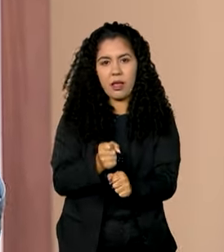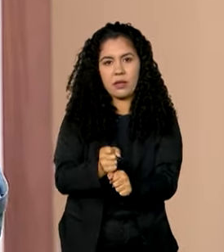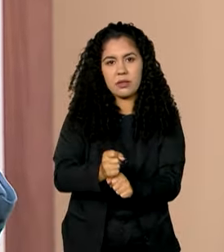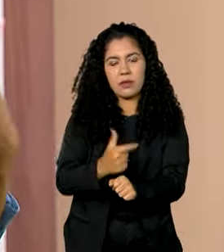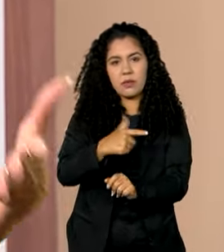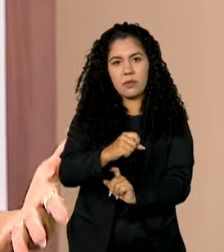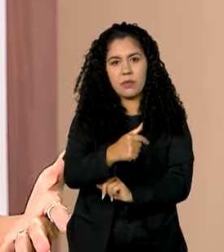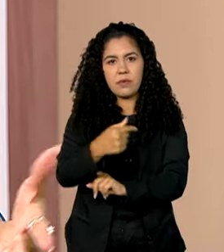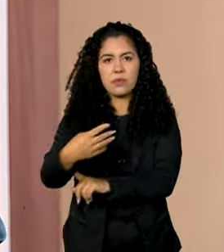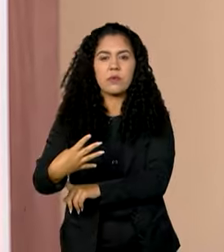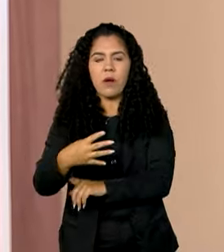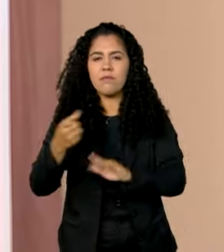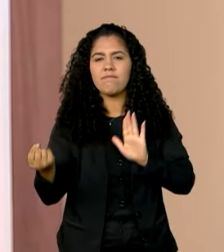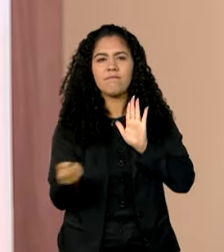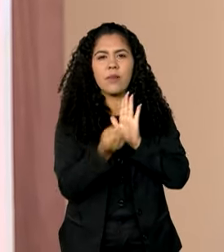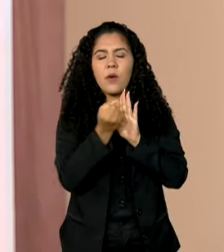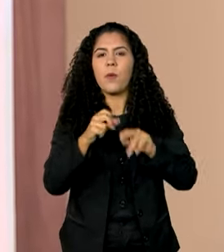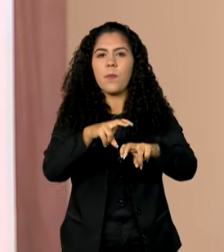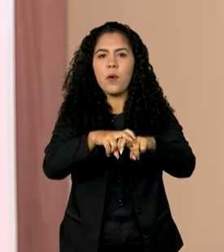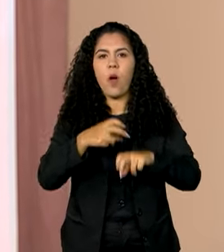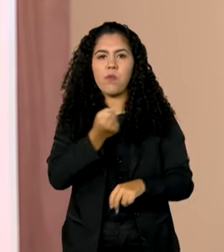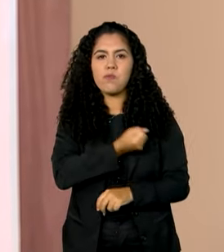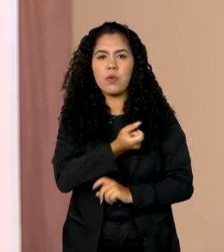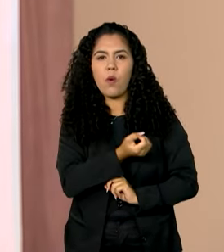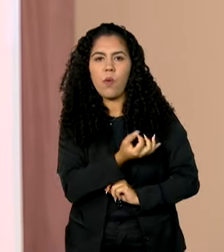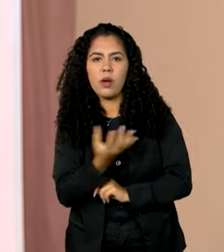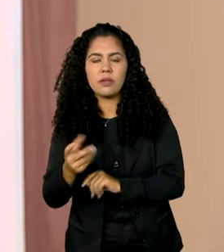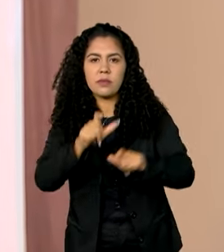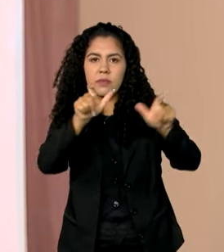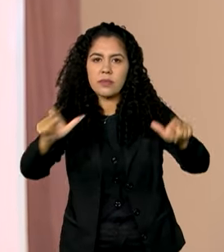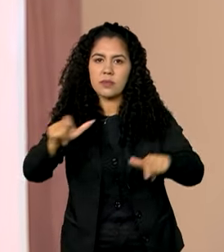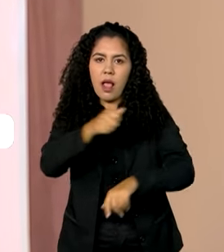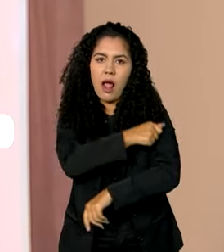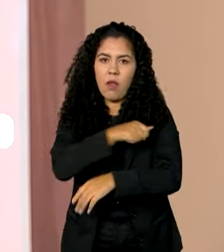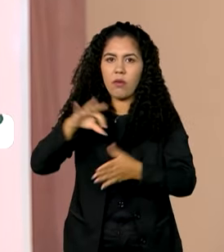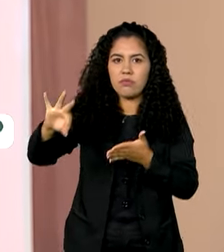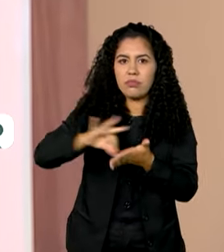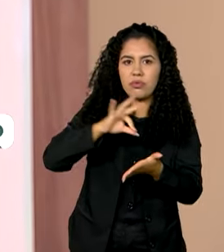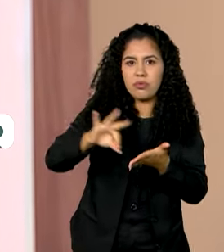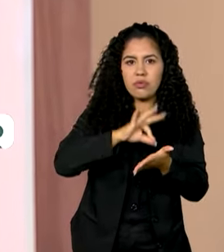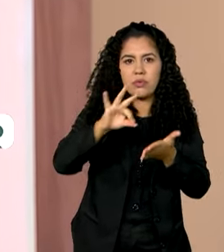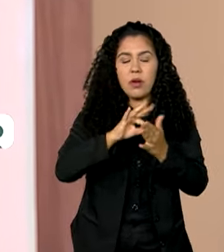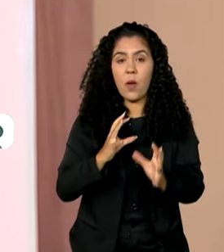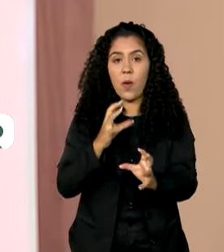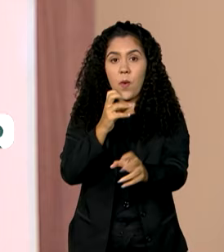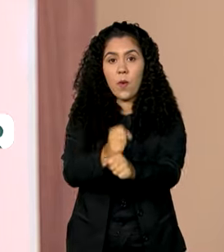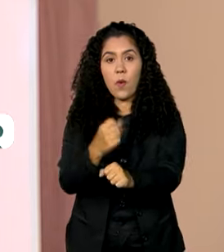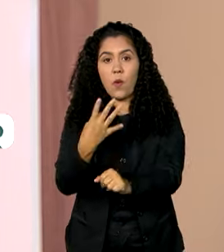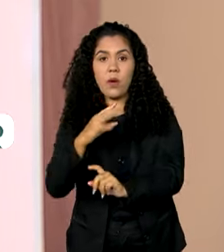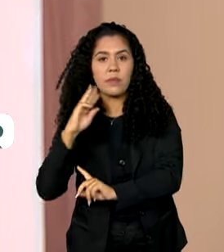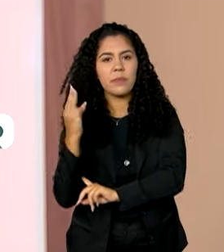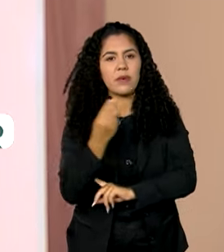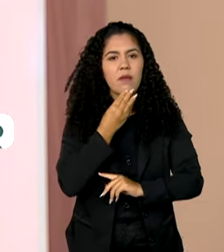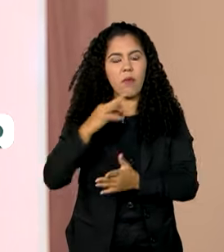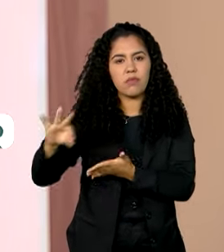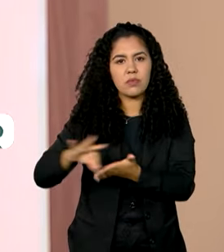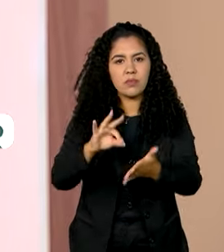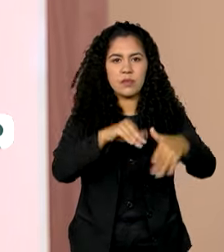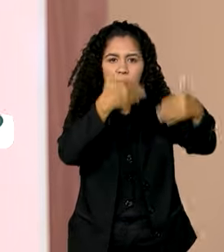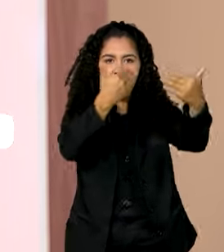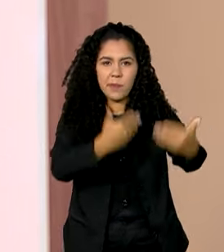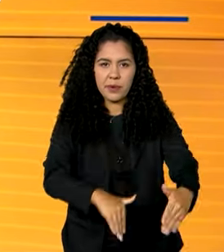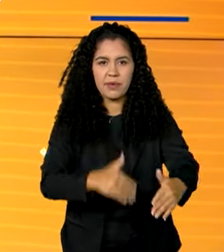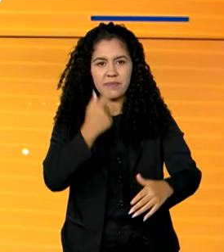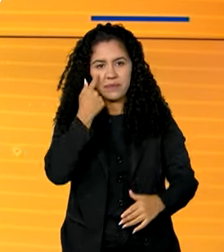pelo aumento das inscrições e na taxa de presença. Ao todo, mais de 4 milhões de pessoas se inscreveram no